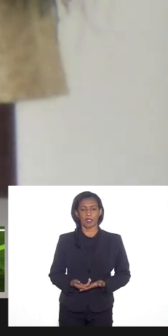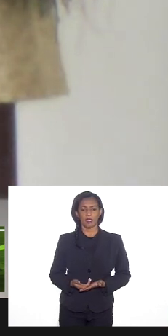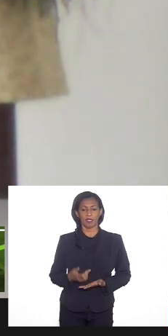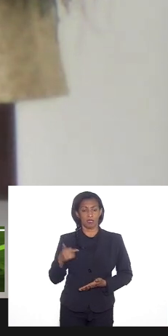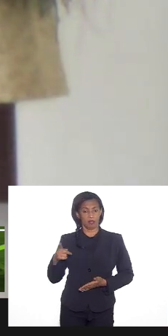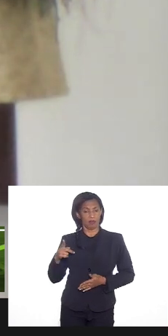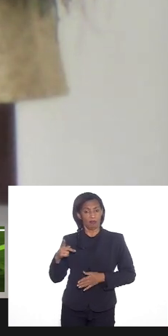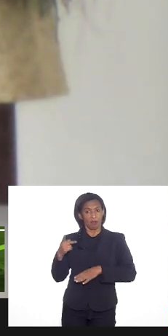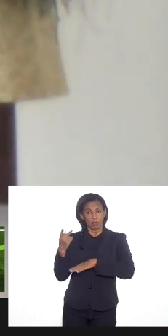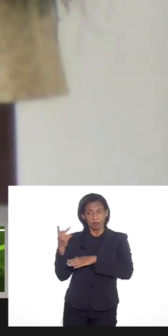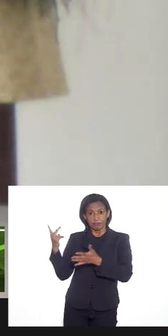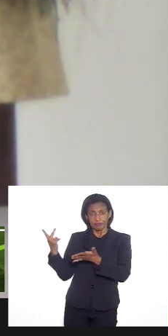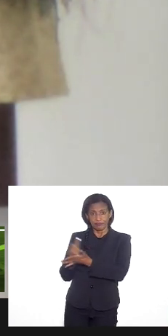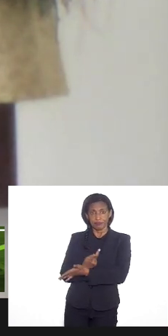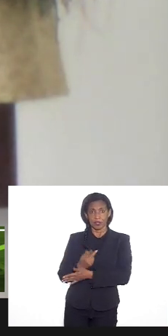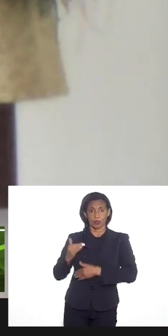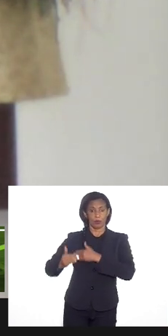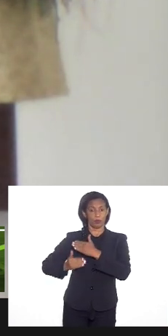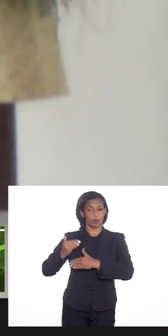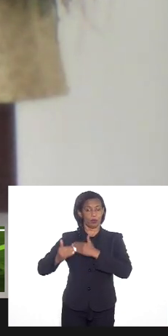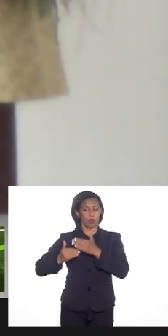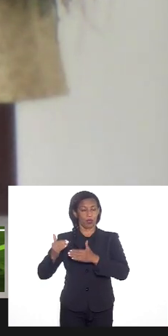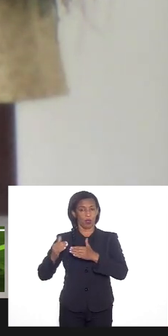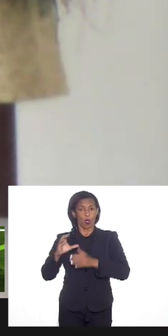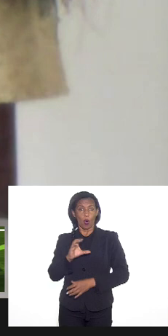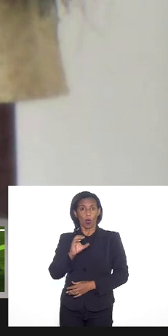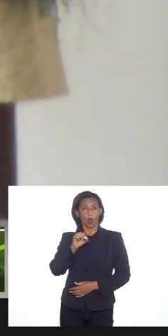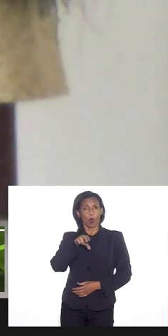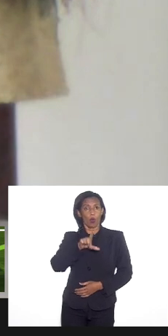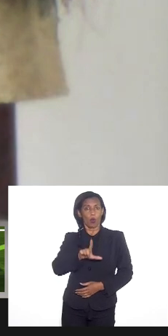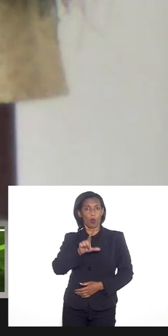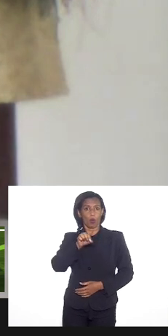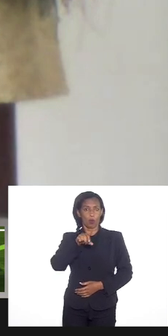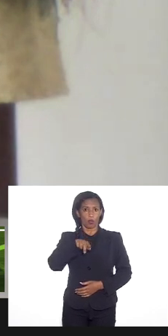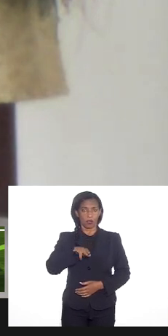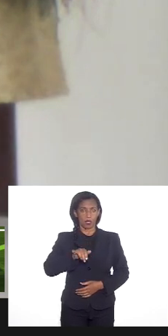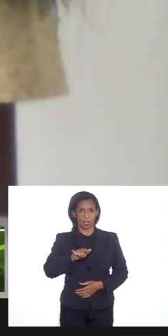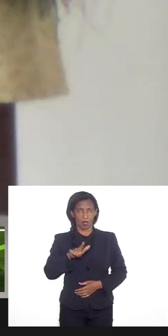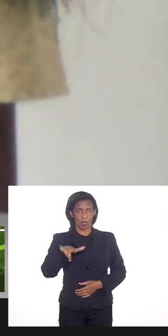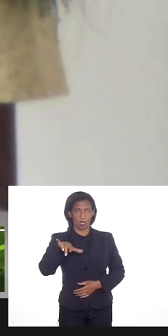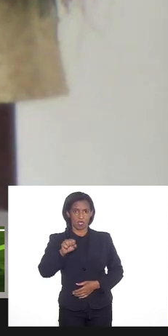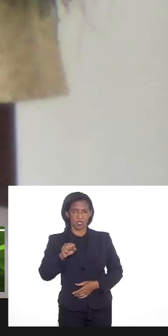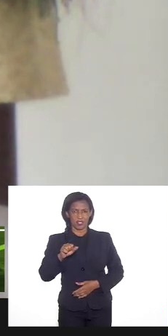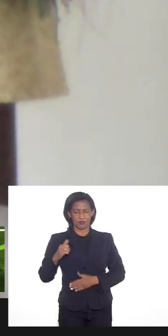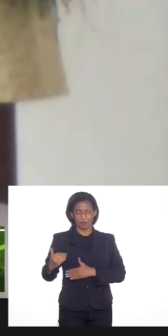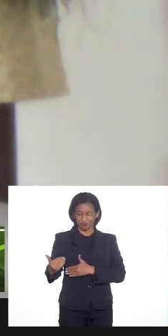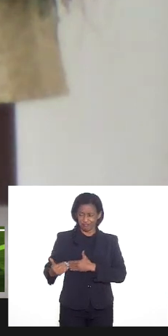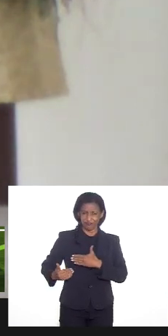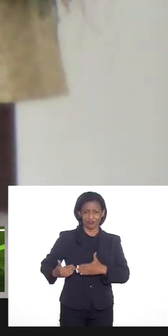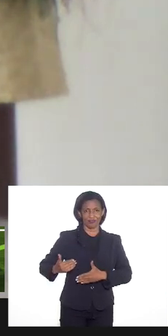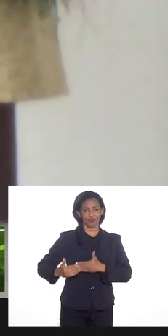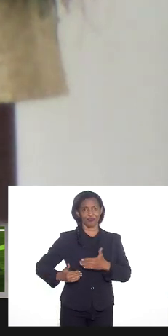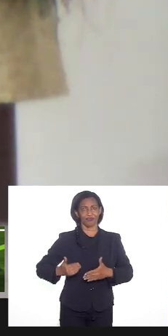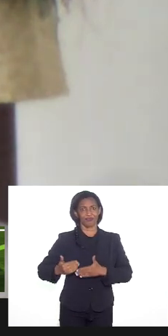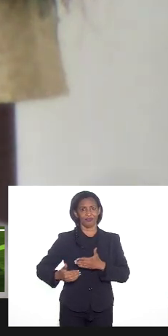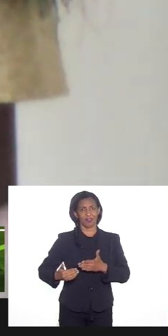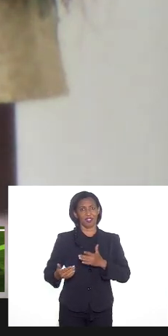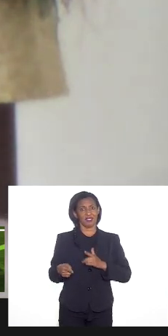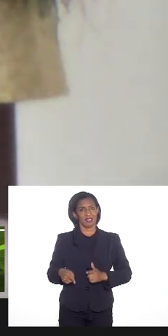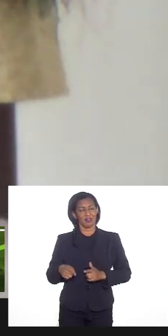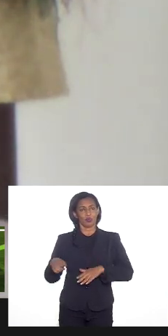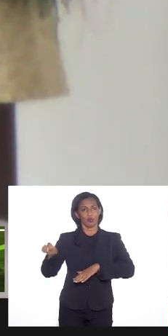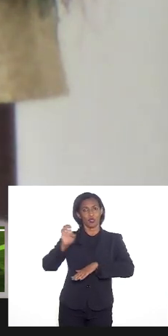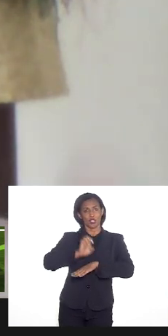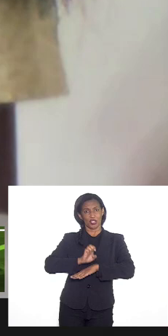exercido no processo do colonialismo e que vem se arrastando nessa dinâmica do